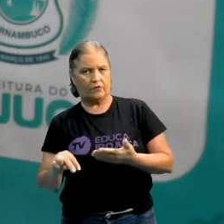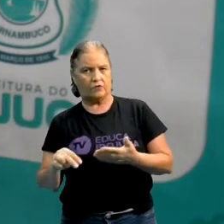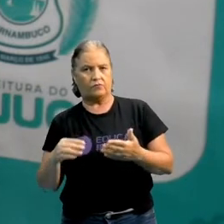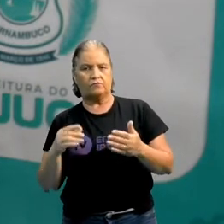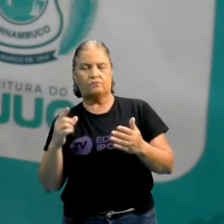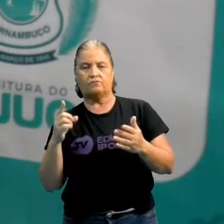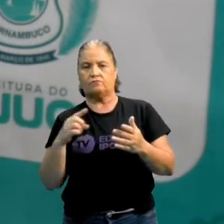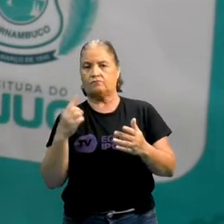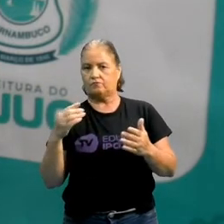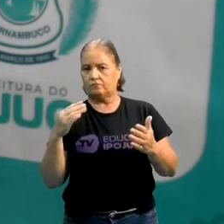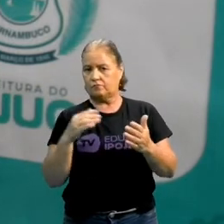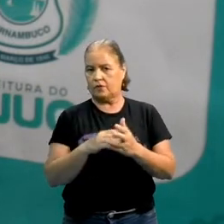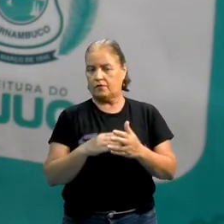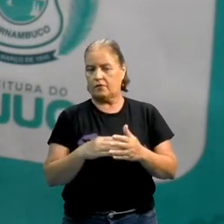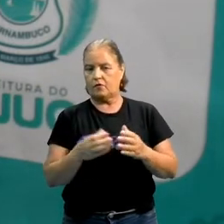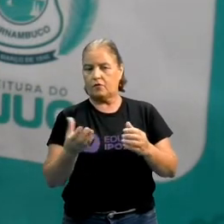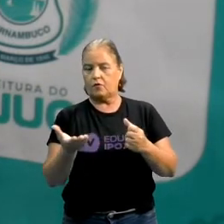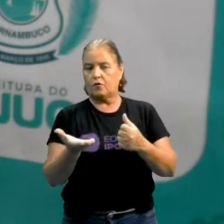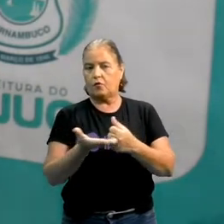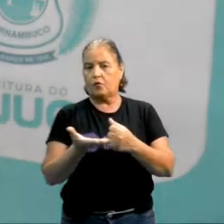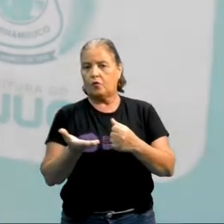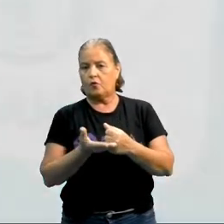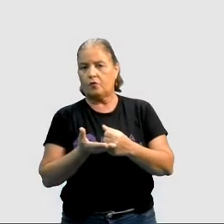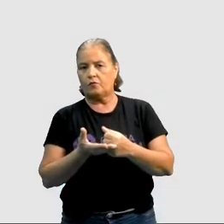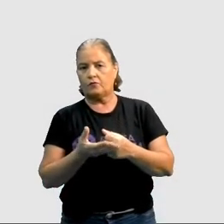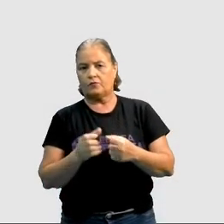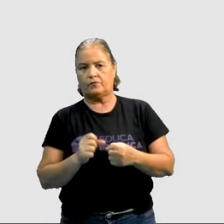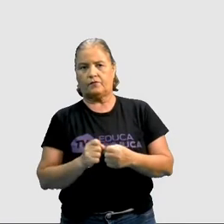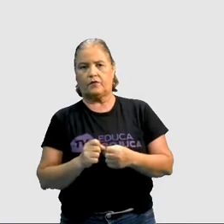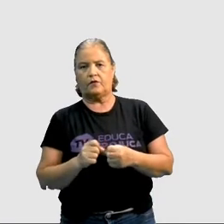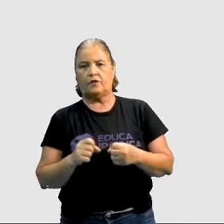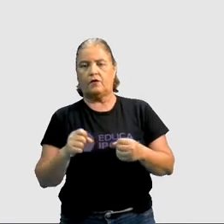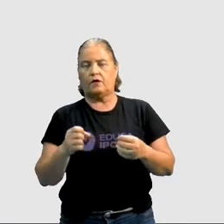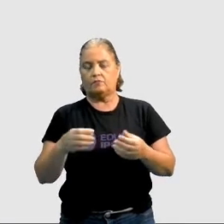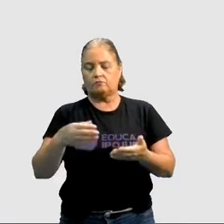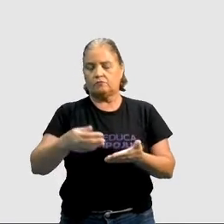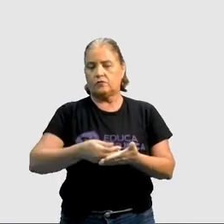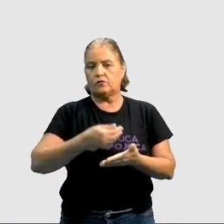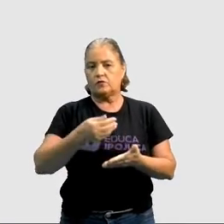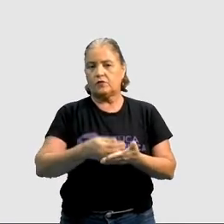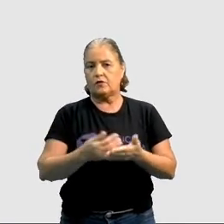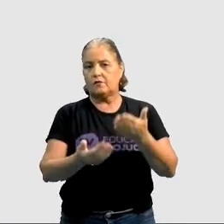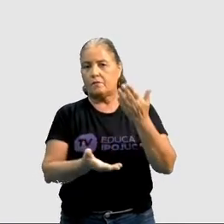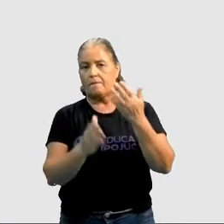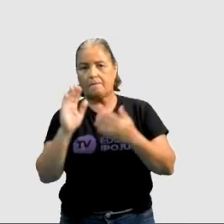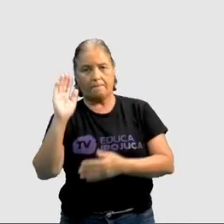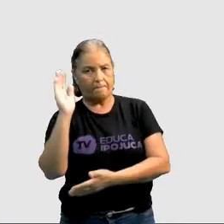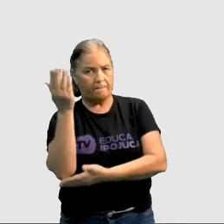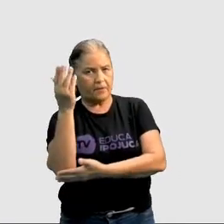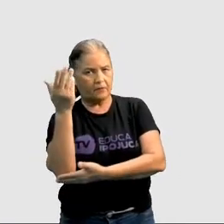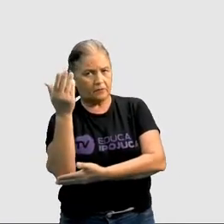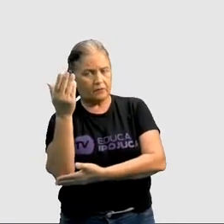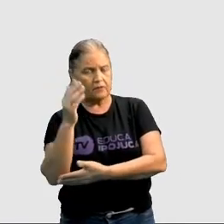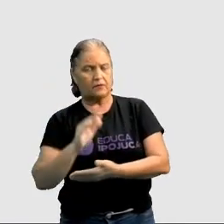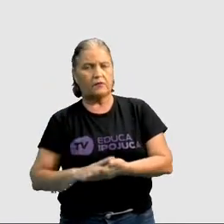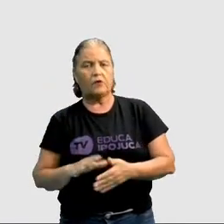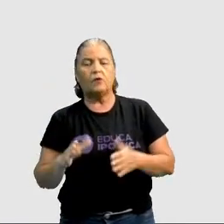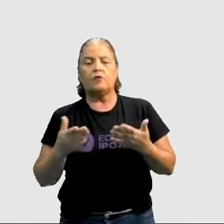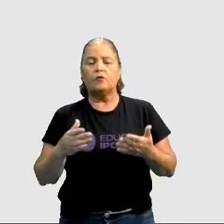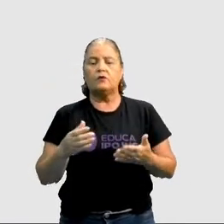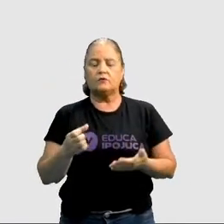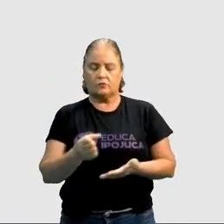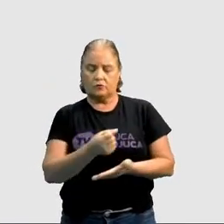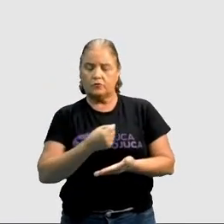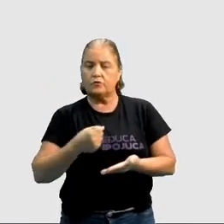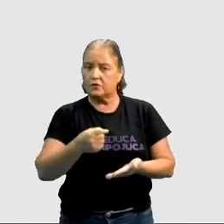tem, por exemplo, o copo de isopor, a colher de madeira, por exemplo. Quando a gente está cozinhando, por que a gente não deve